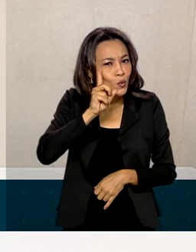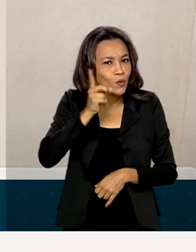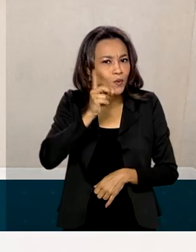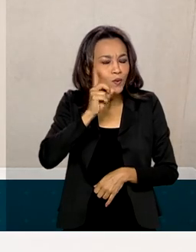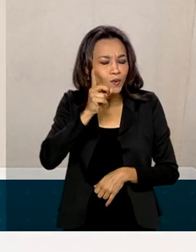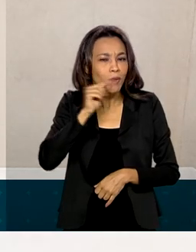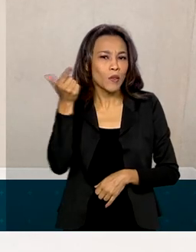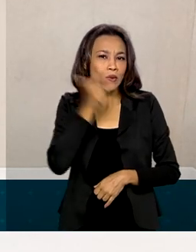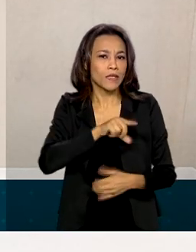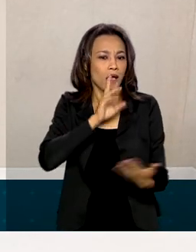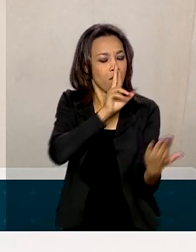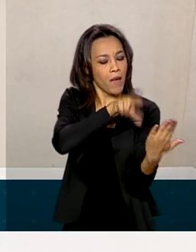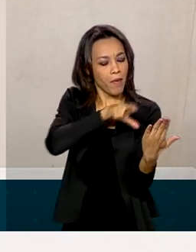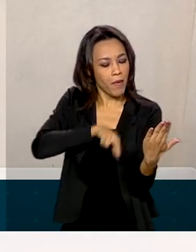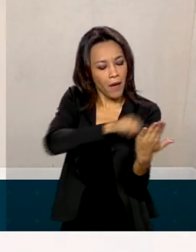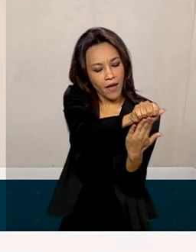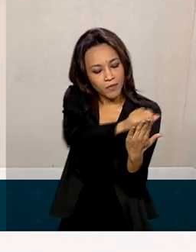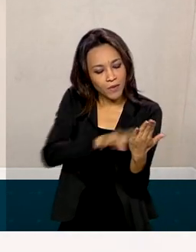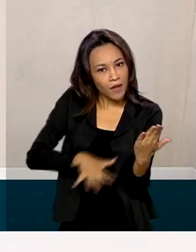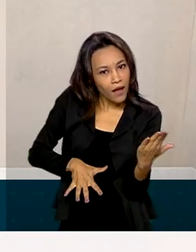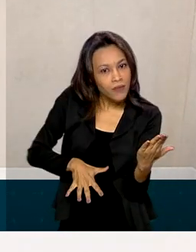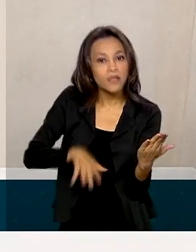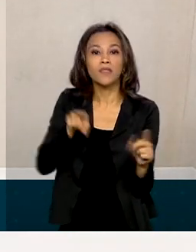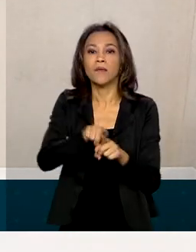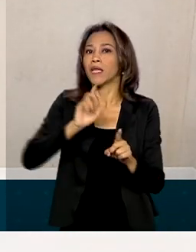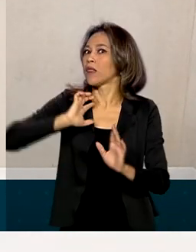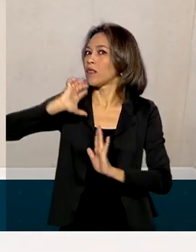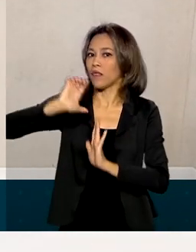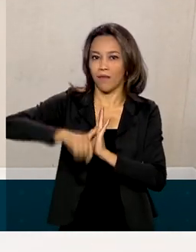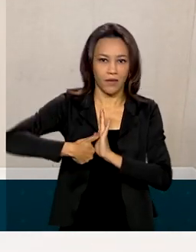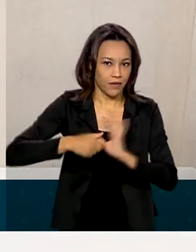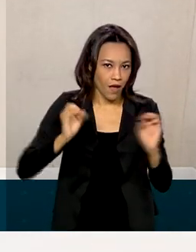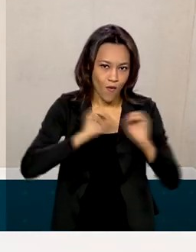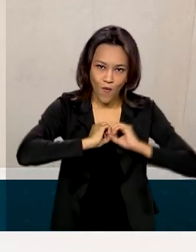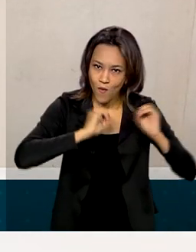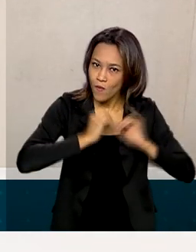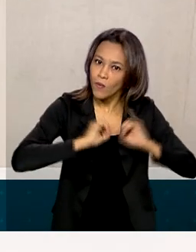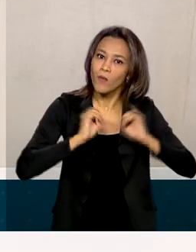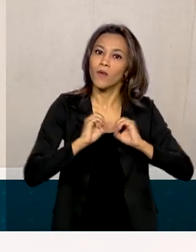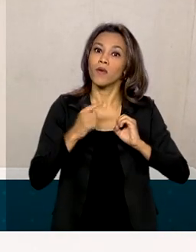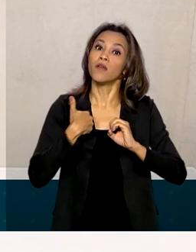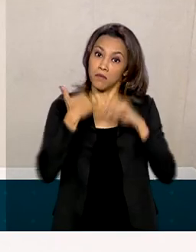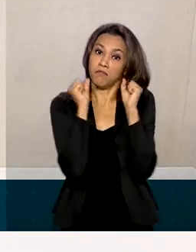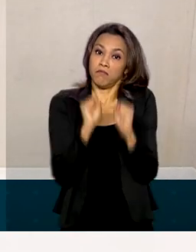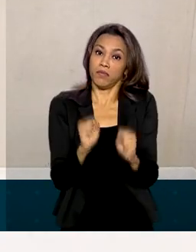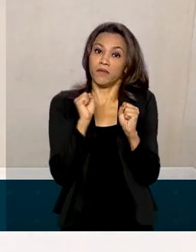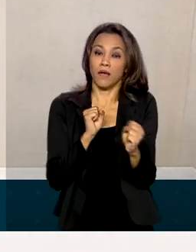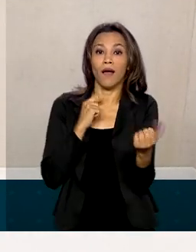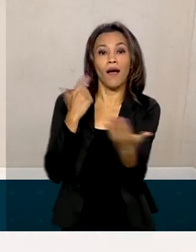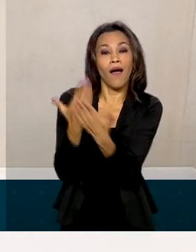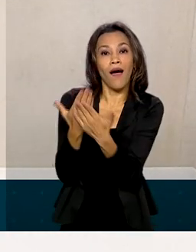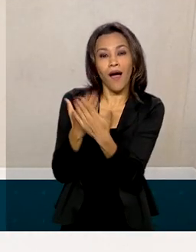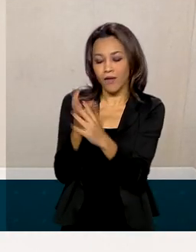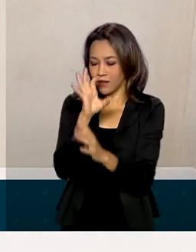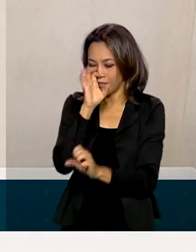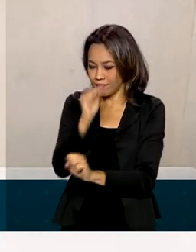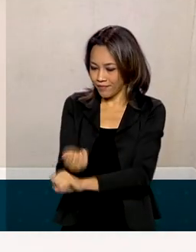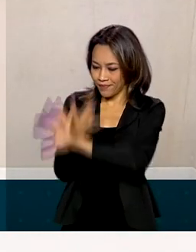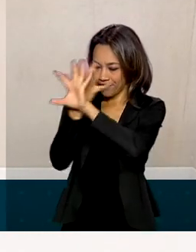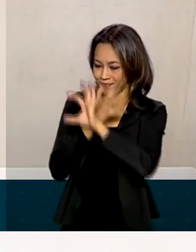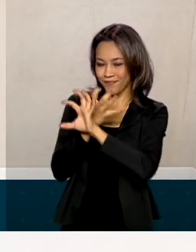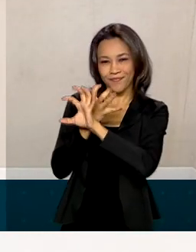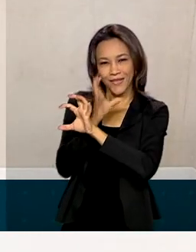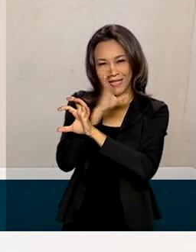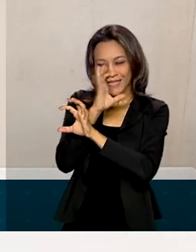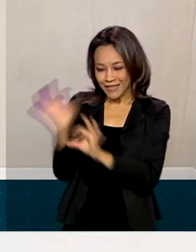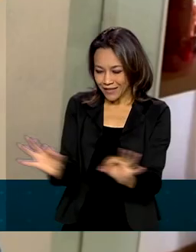e também não atrasar as atividades e também poder ter aquelas aulas online, que são os encontros